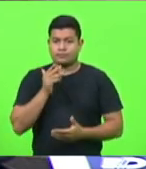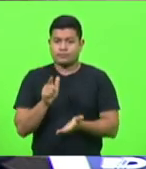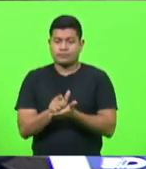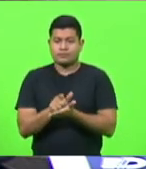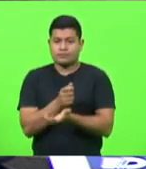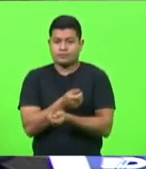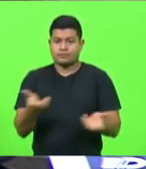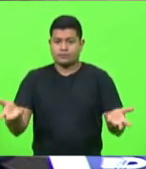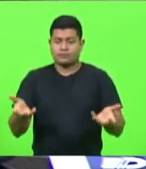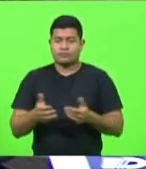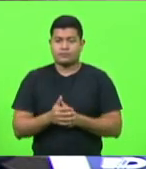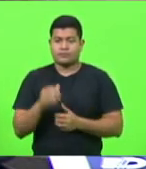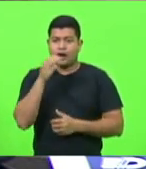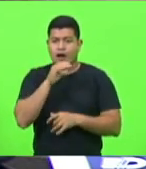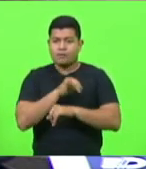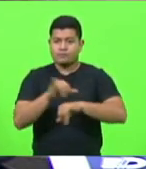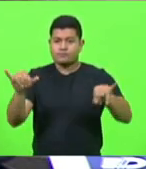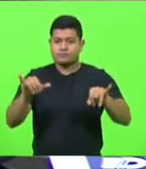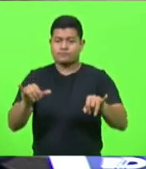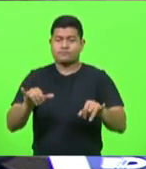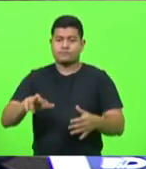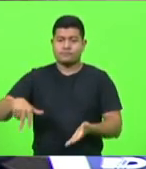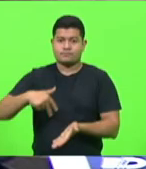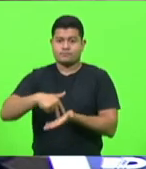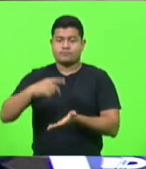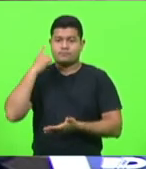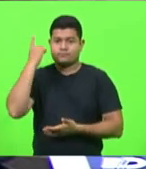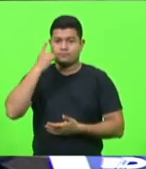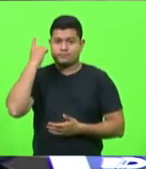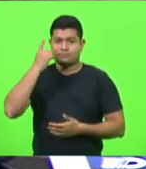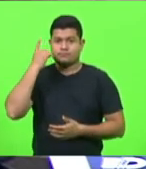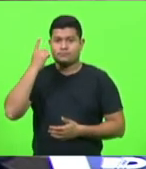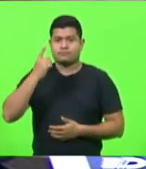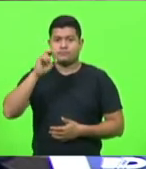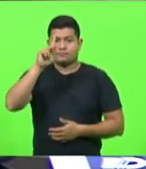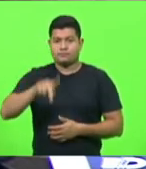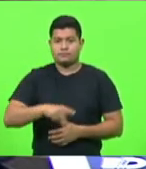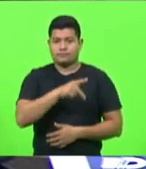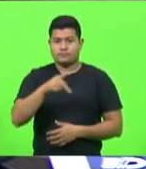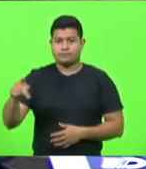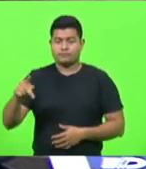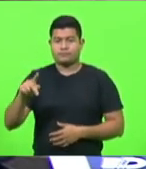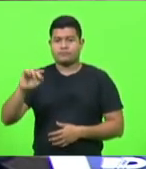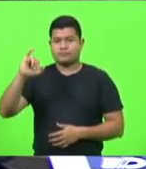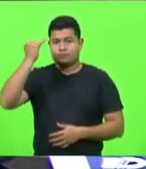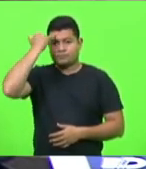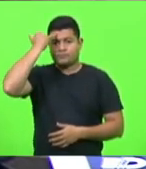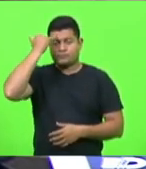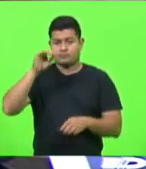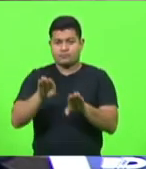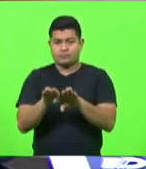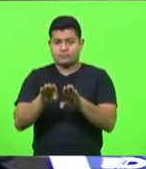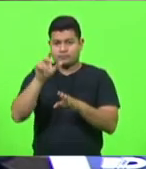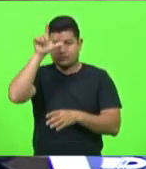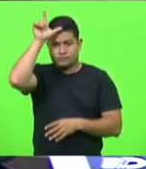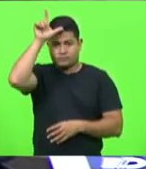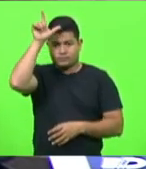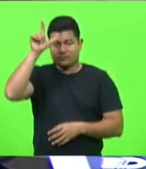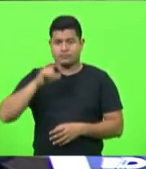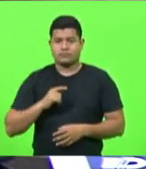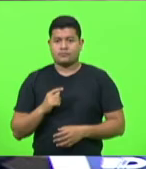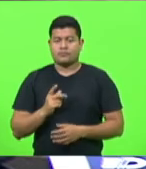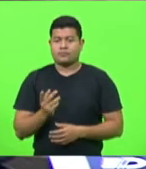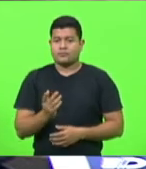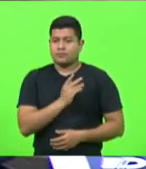se procedesse à distribuição, breves comunicações. Fizeram uso da palavra o senhor deputado, padre Pedro Valdeceira, Jair Mioto e Sargento Lima. Ato contínuo. O senhor